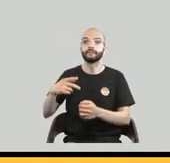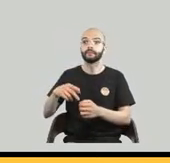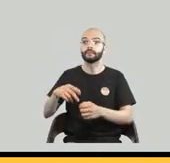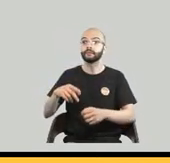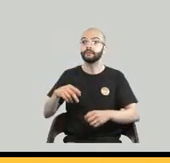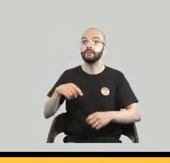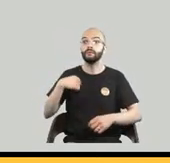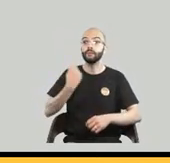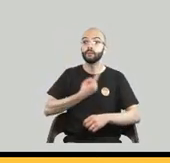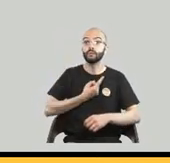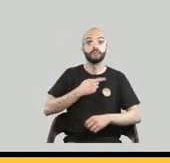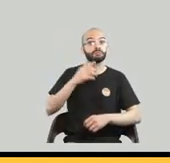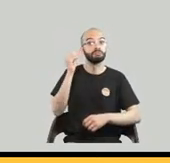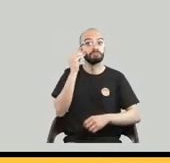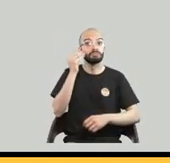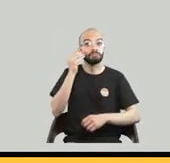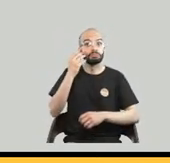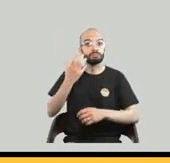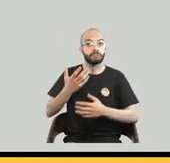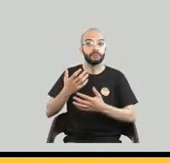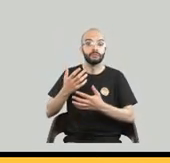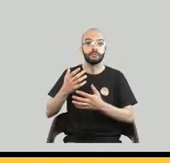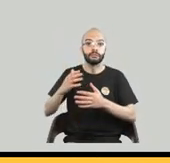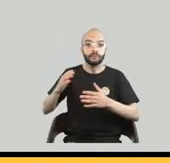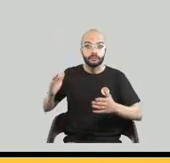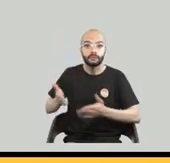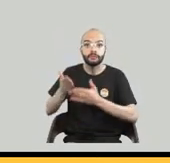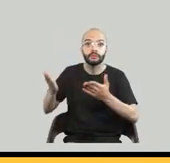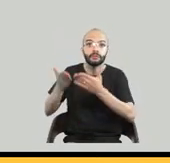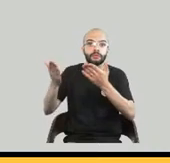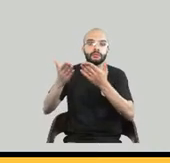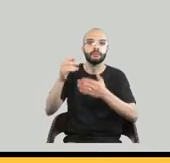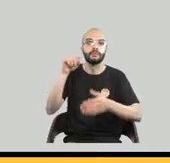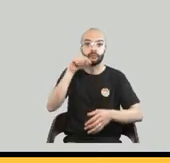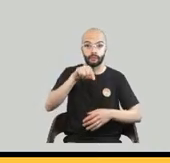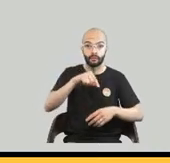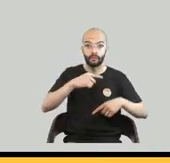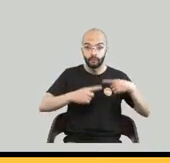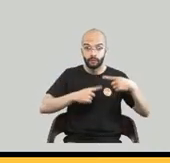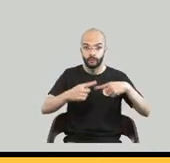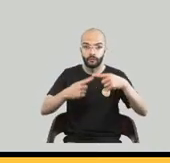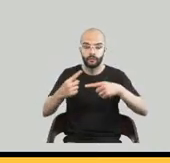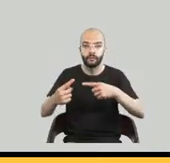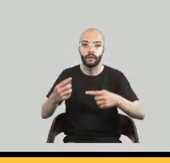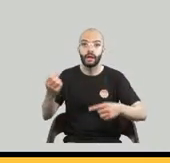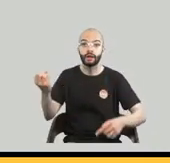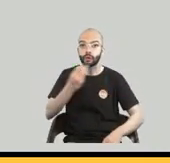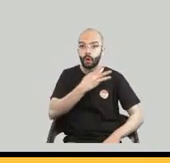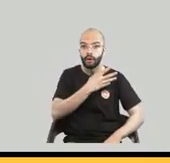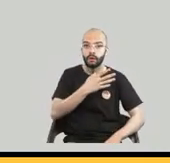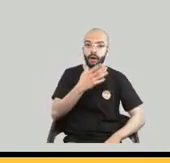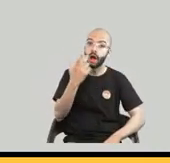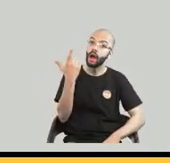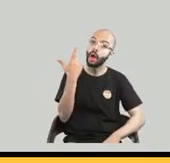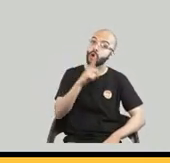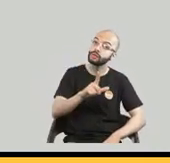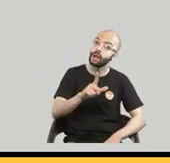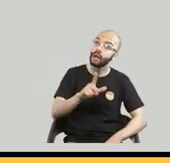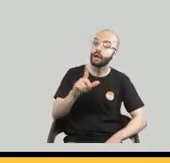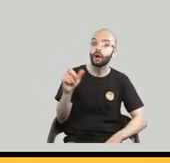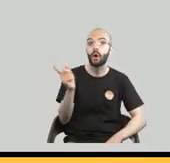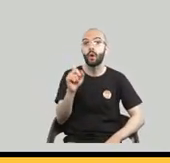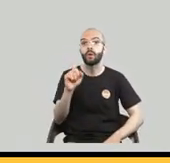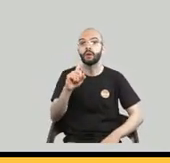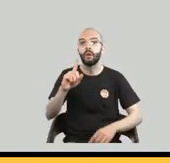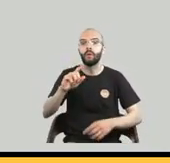potencial então vocês acreditam que essa nova geração digital que já está acostumada com o device ela